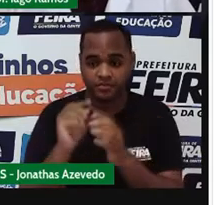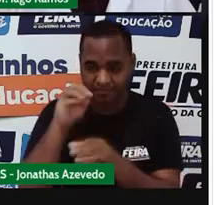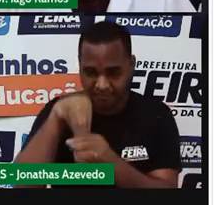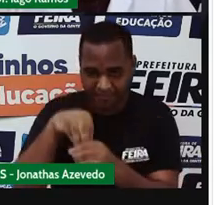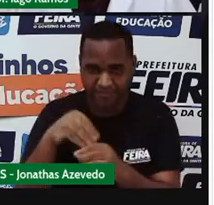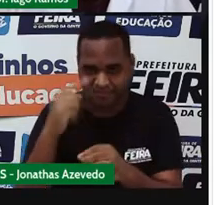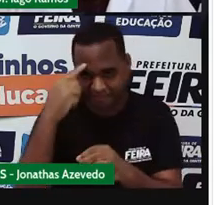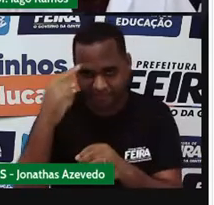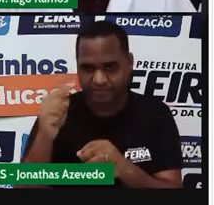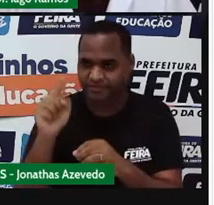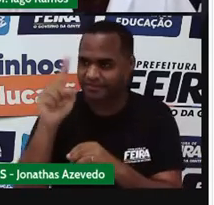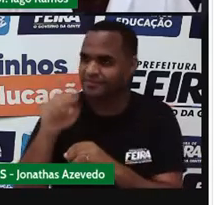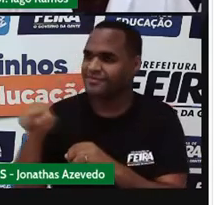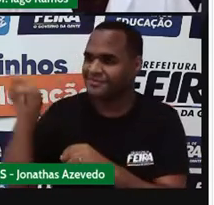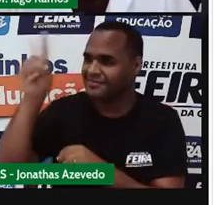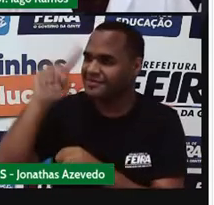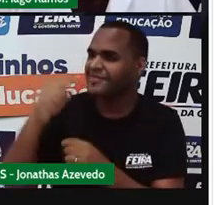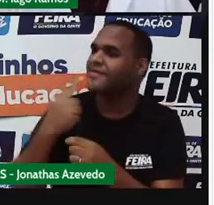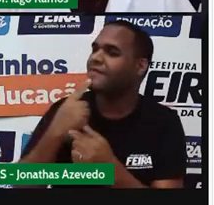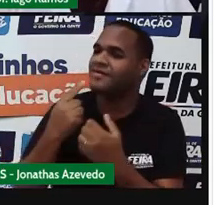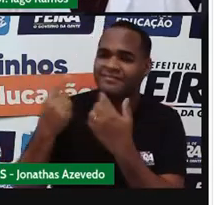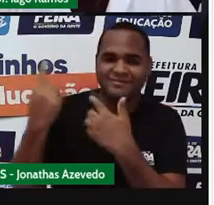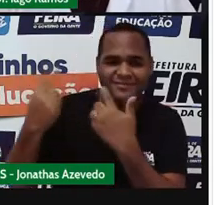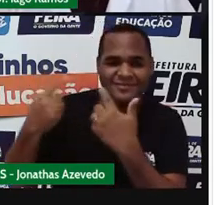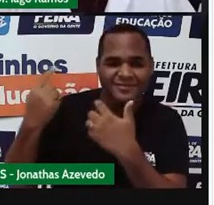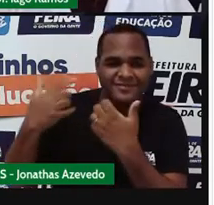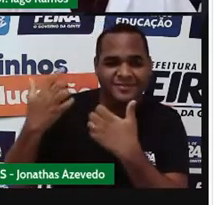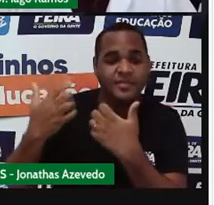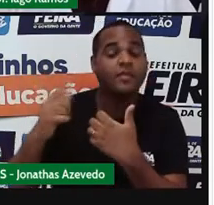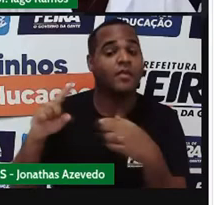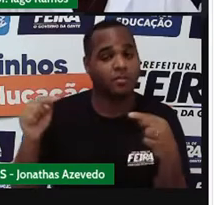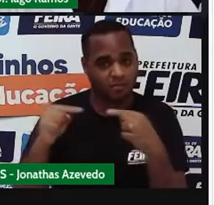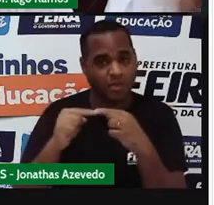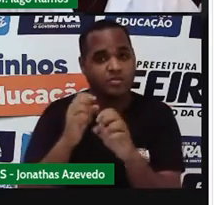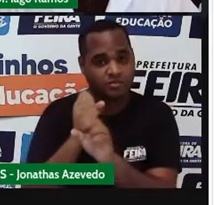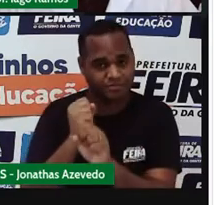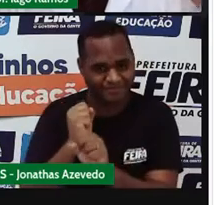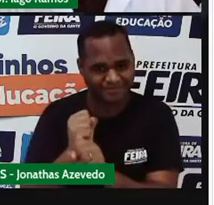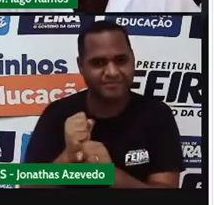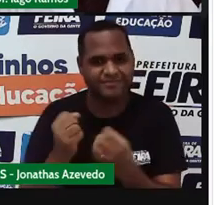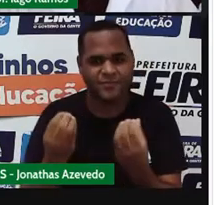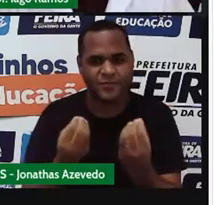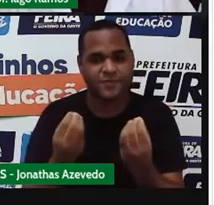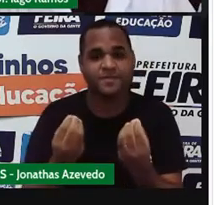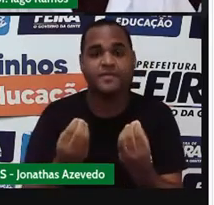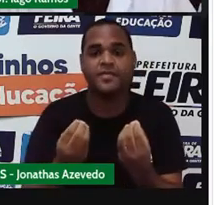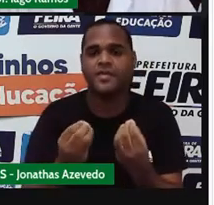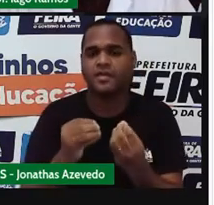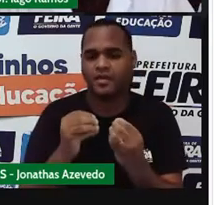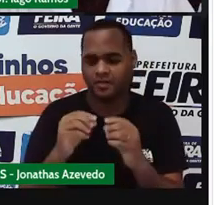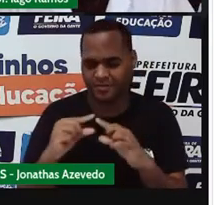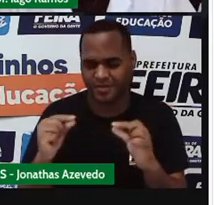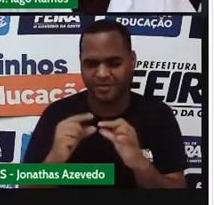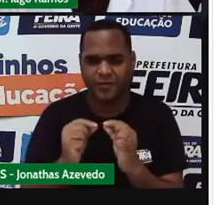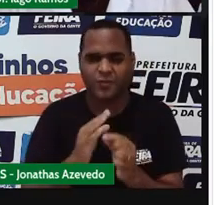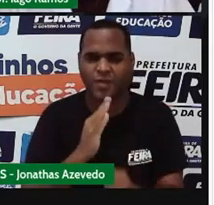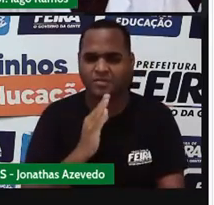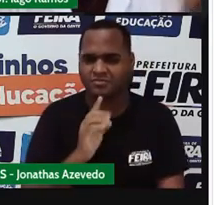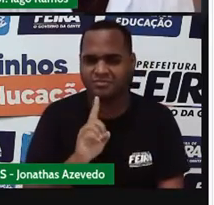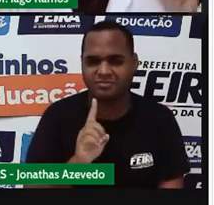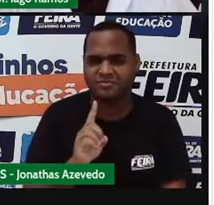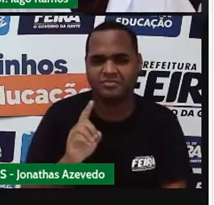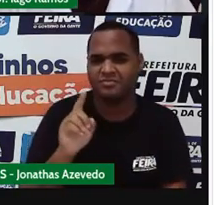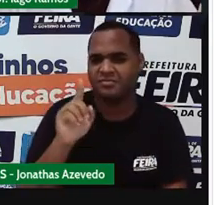balãozinho pode ser escrito dessa forma, tá? Mas, sei lá, você não quer usar a estrelinha? Pode ser a interrogação,